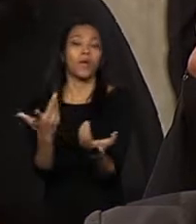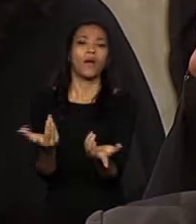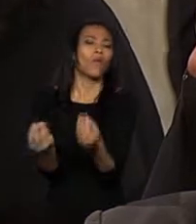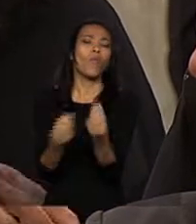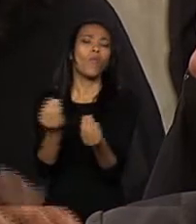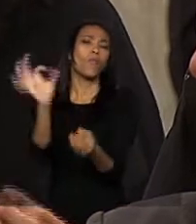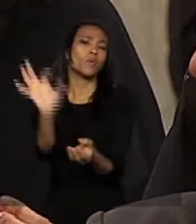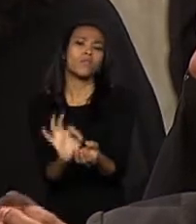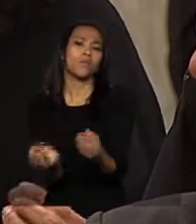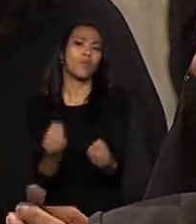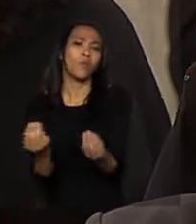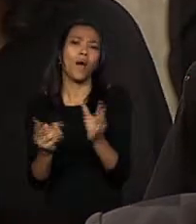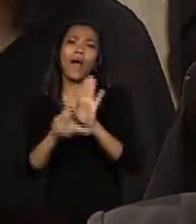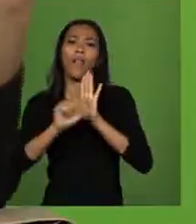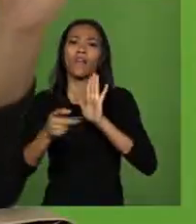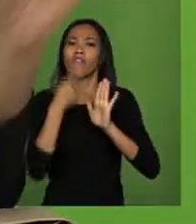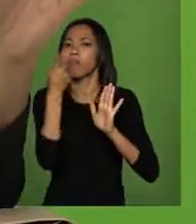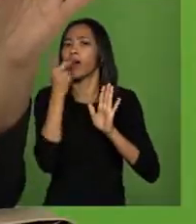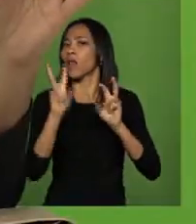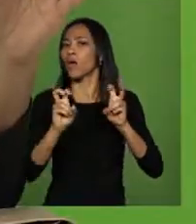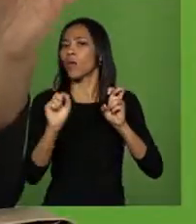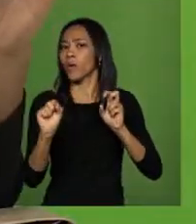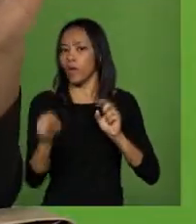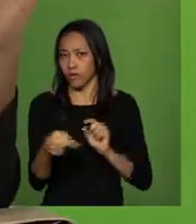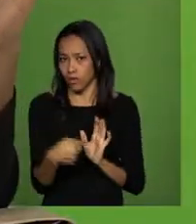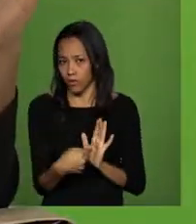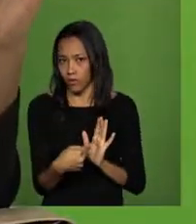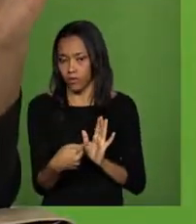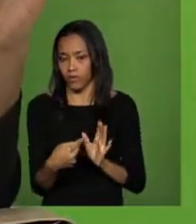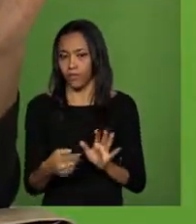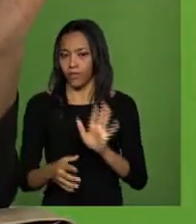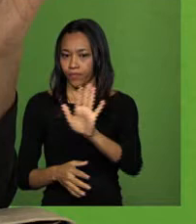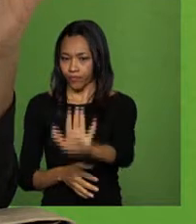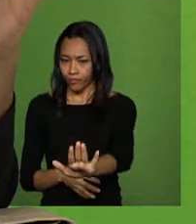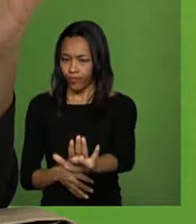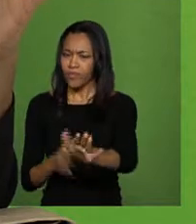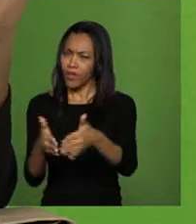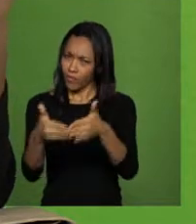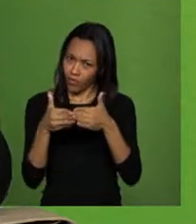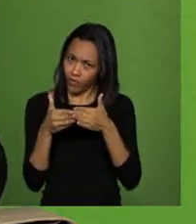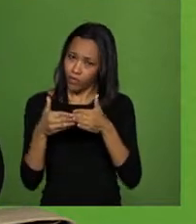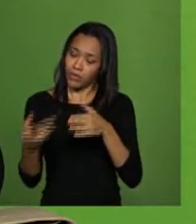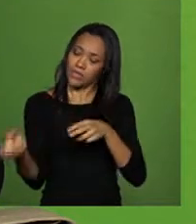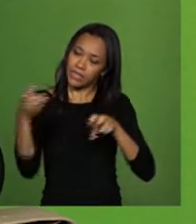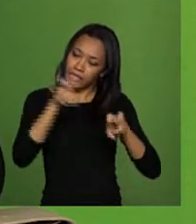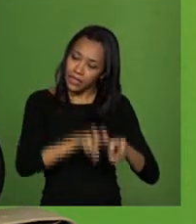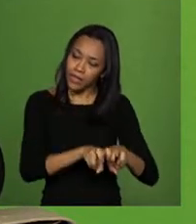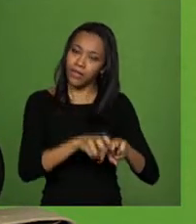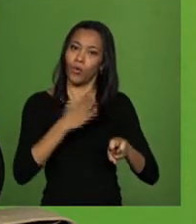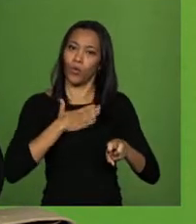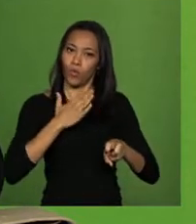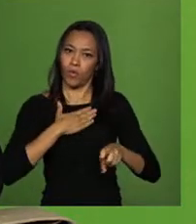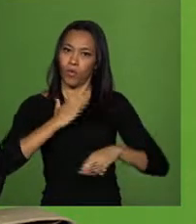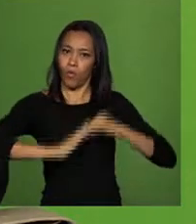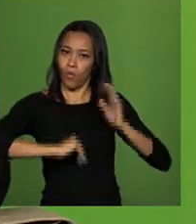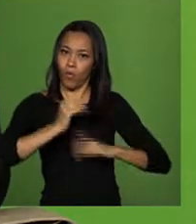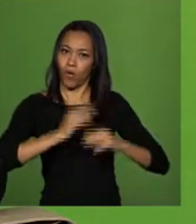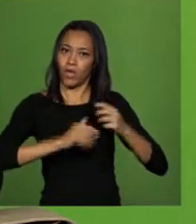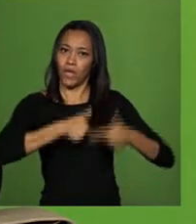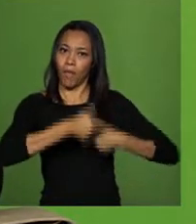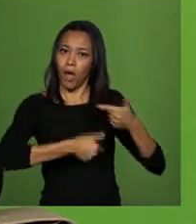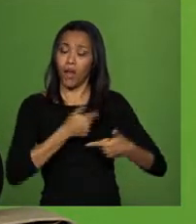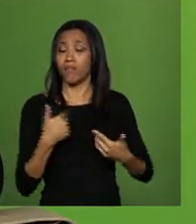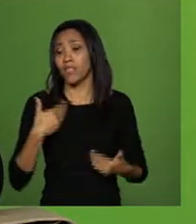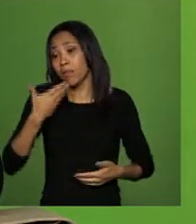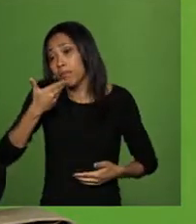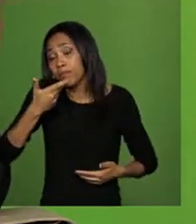O que a lei diz? Por favor. Posso pedir um favor? Pô, você senta ali com o meu pessoal, eles vão te explicar isso direitinho. Não, porque realmente você